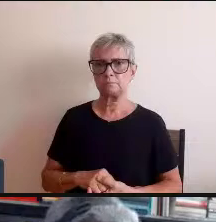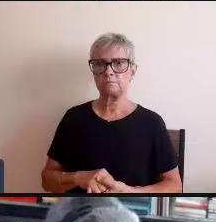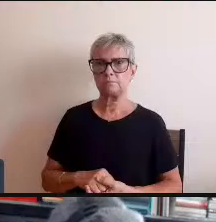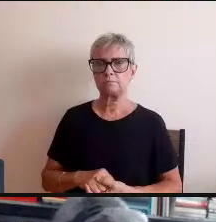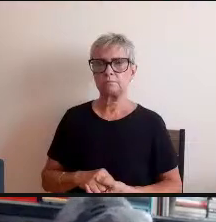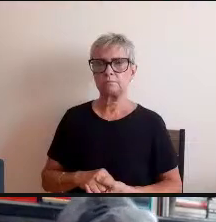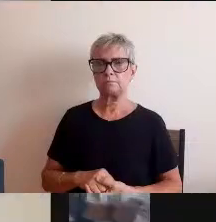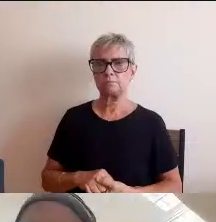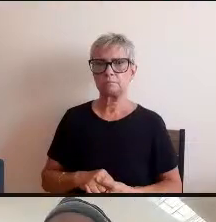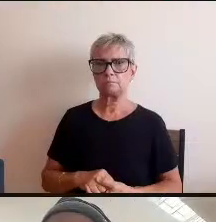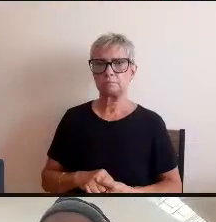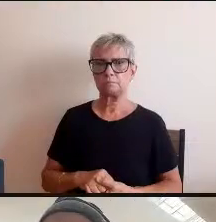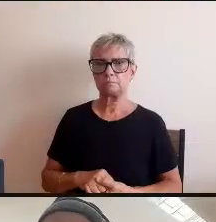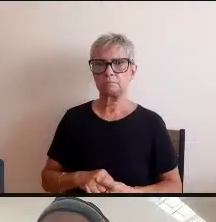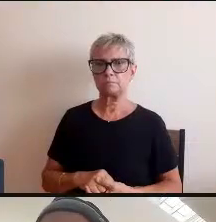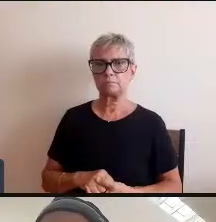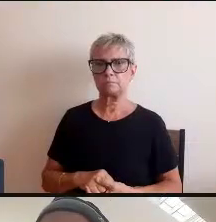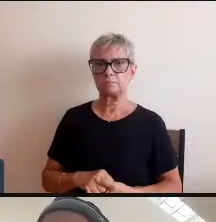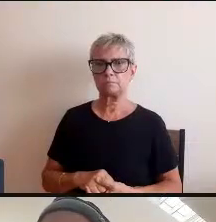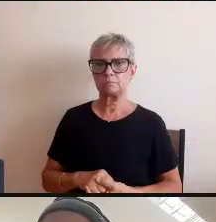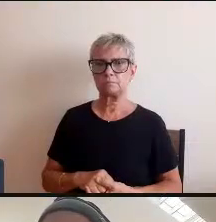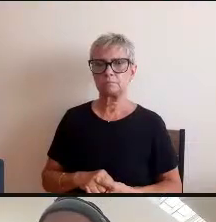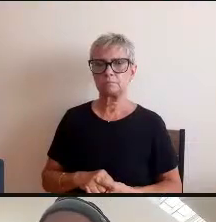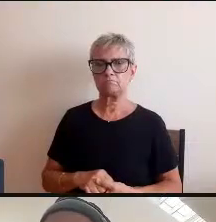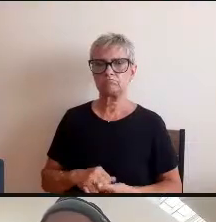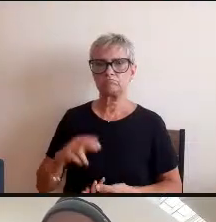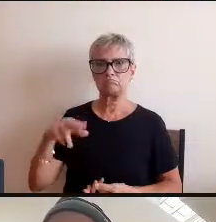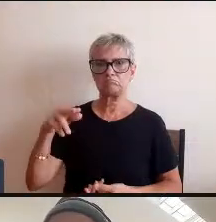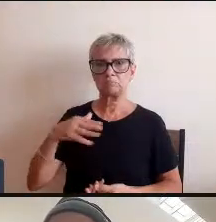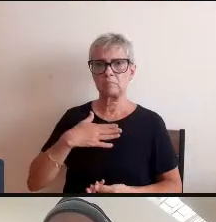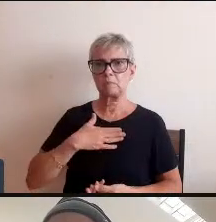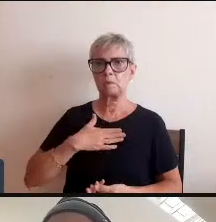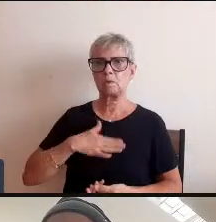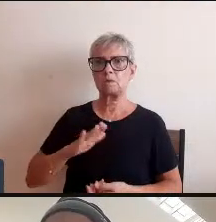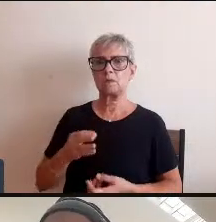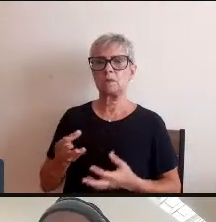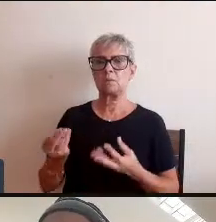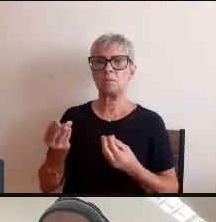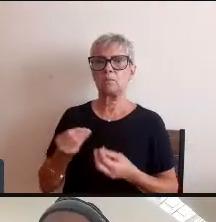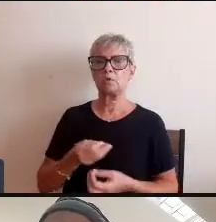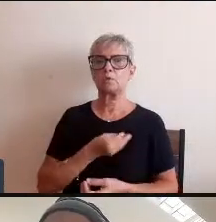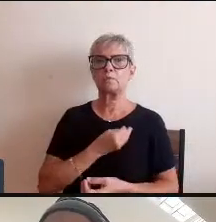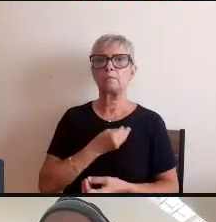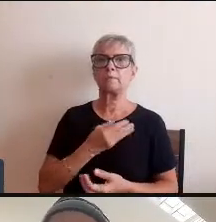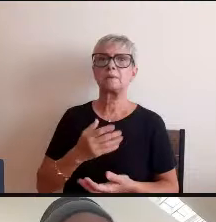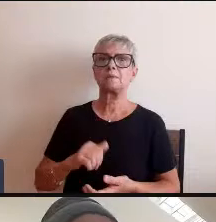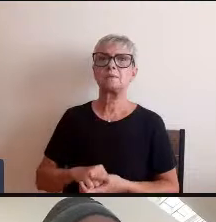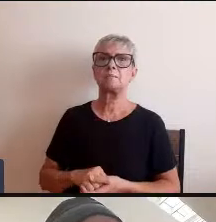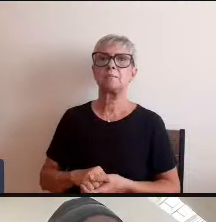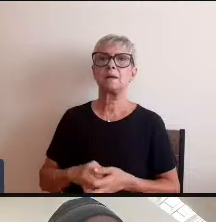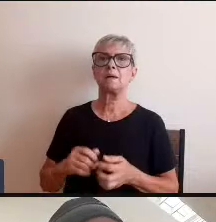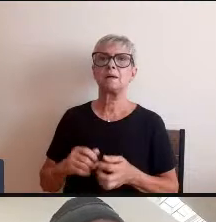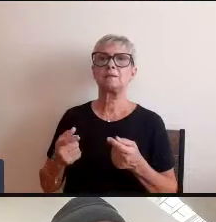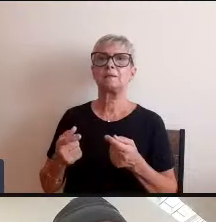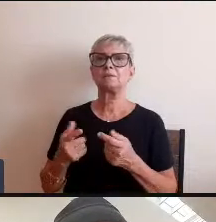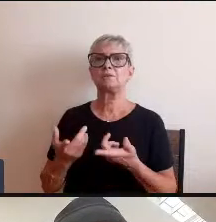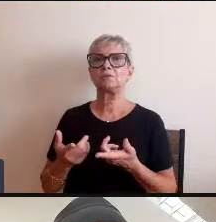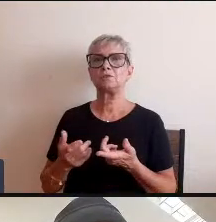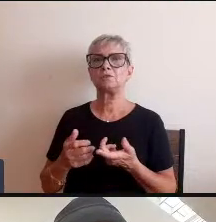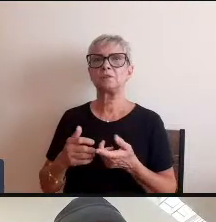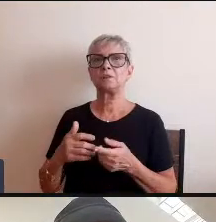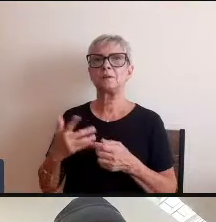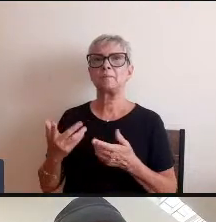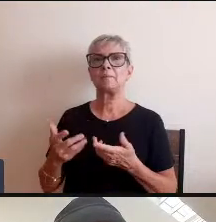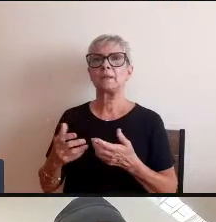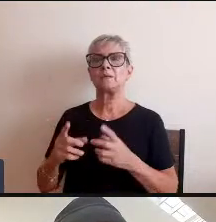primeiro que eu gostei muito de ter participado aqui desse diálogo desse diálogo impertinente eu